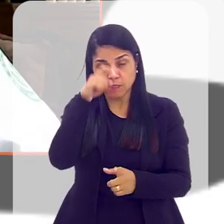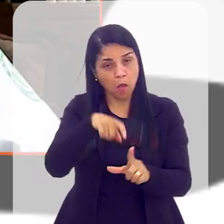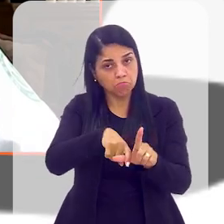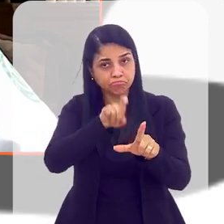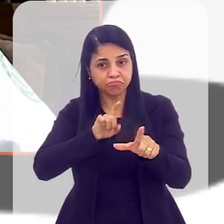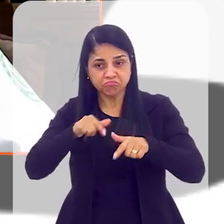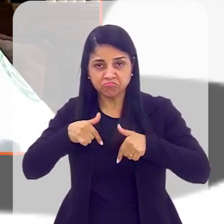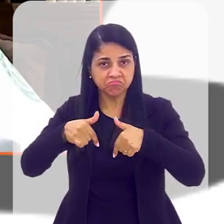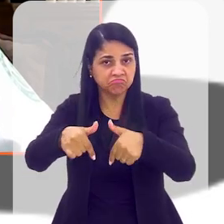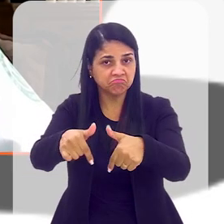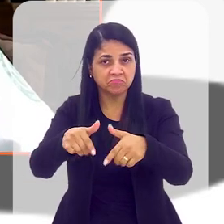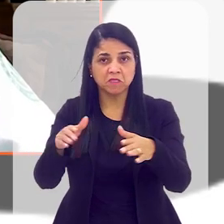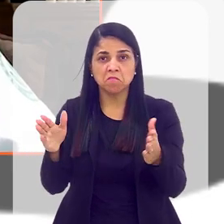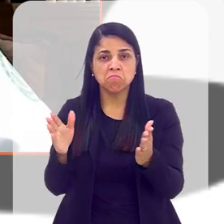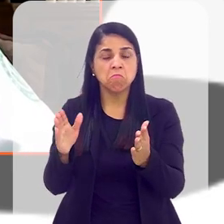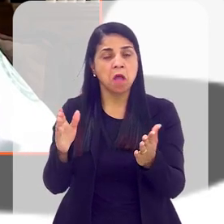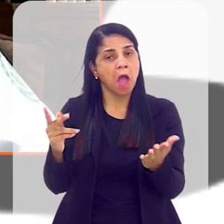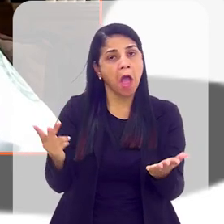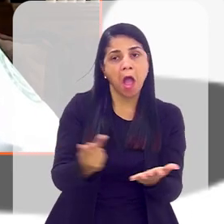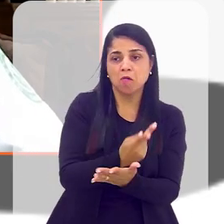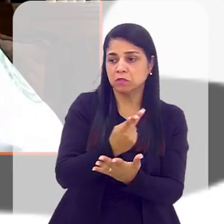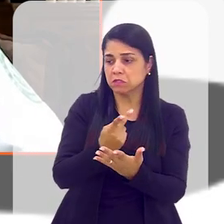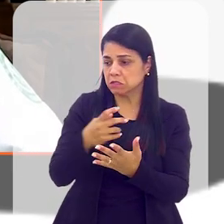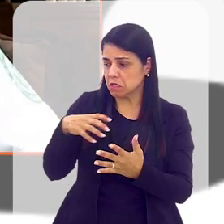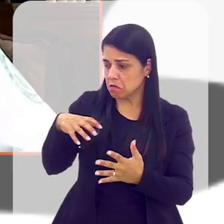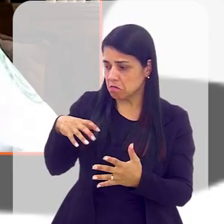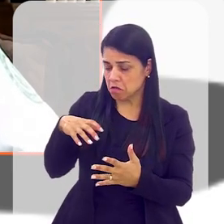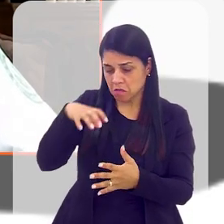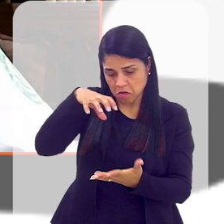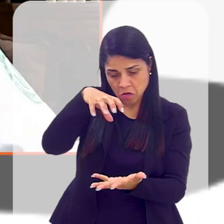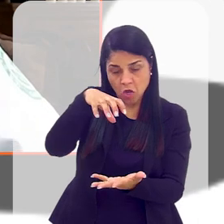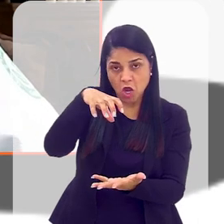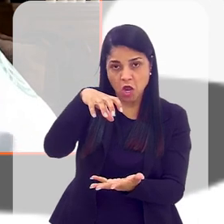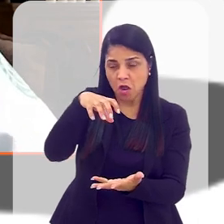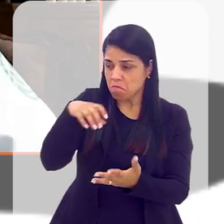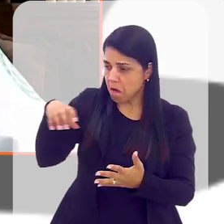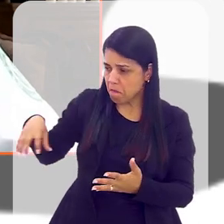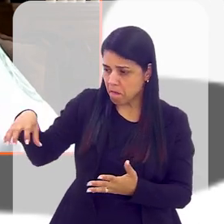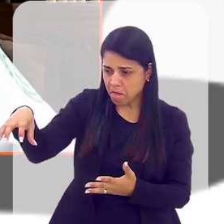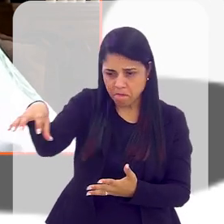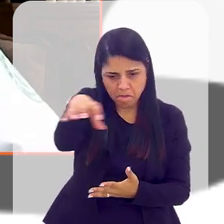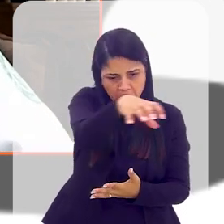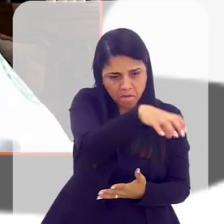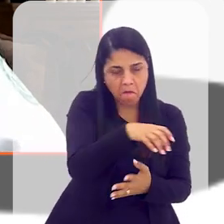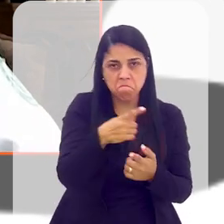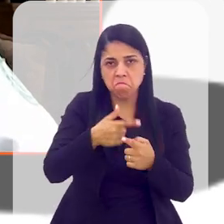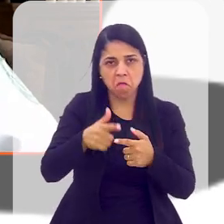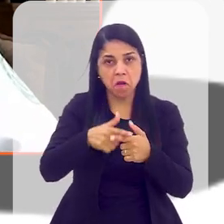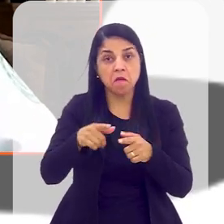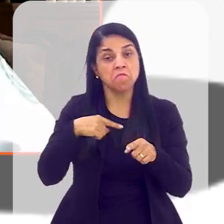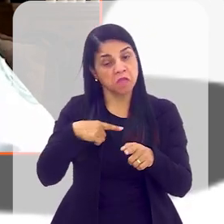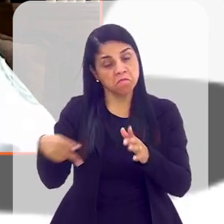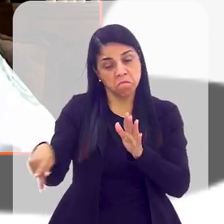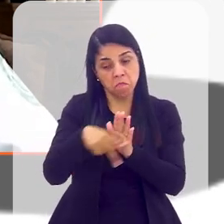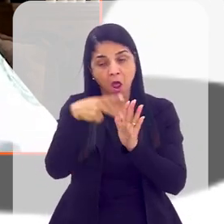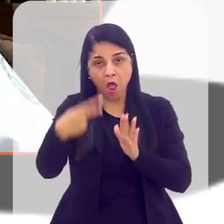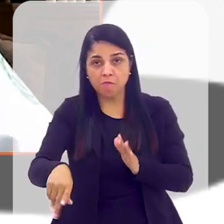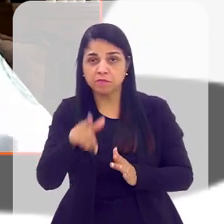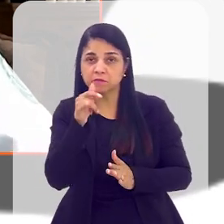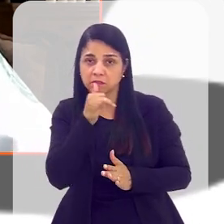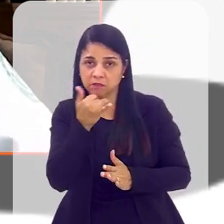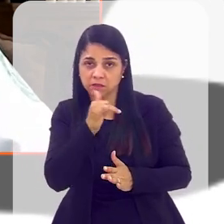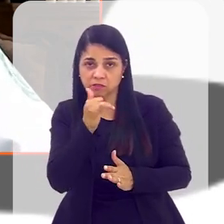forma autônoma, pode acontecer um cataclismo em torno do hospital que ele continua funcionando, porque ele tem energia própria,